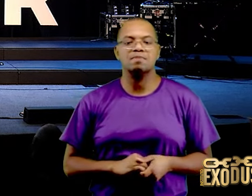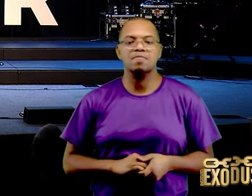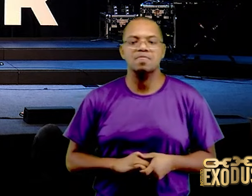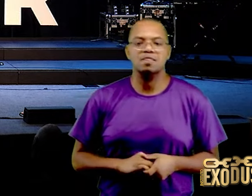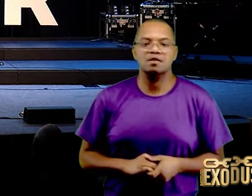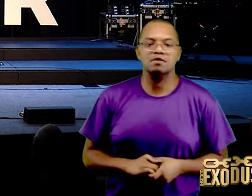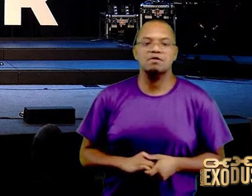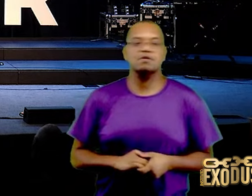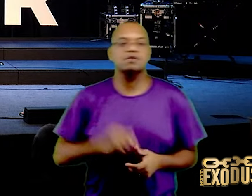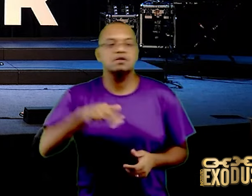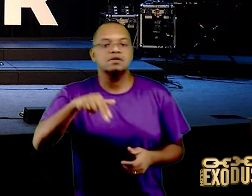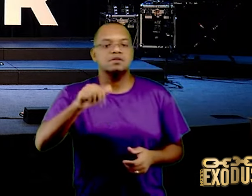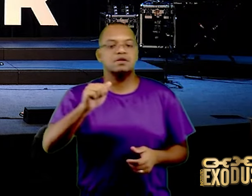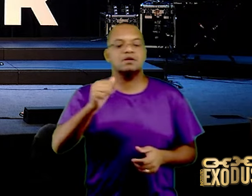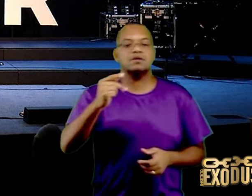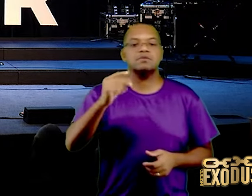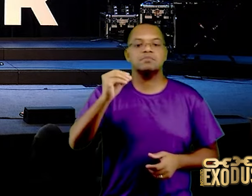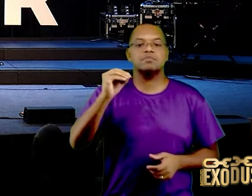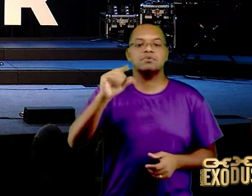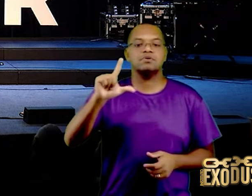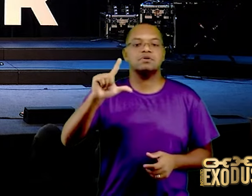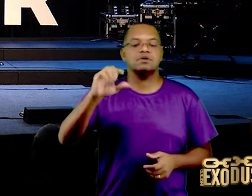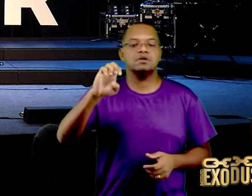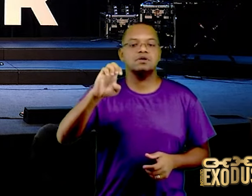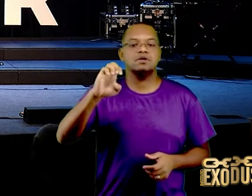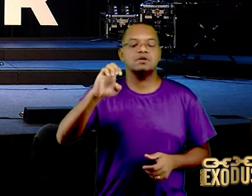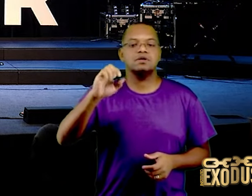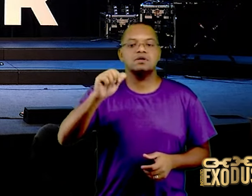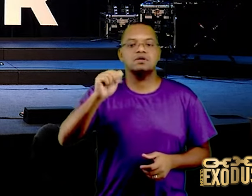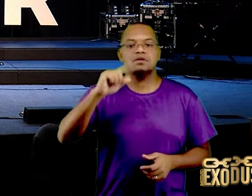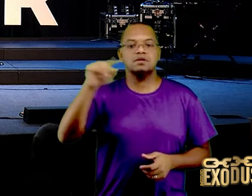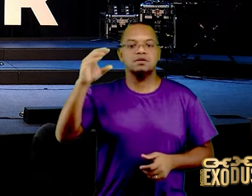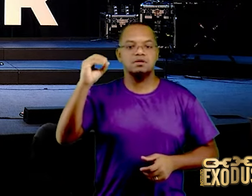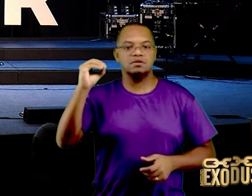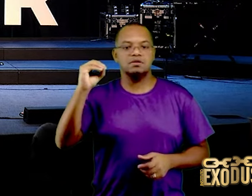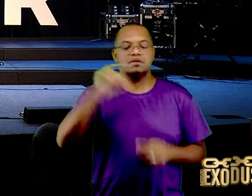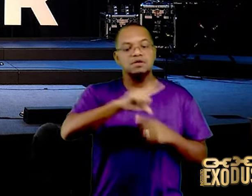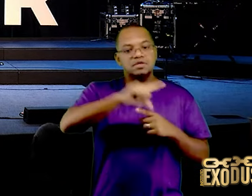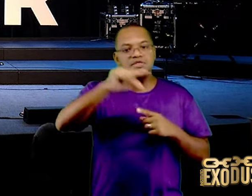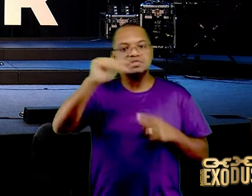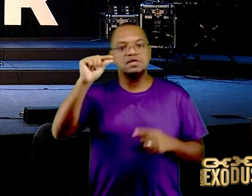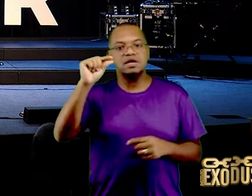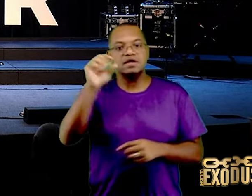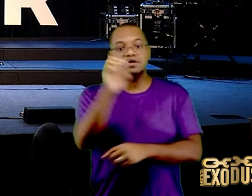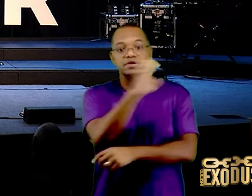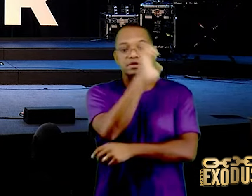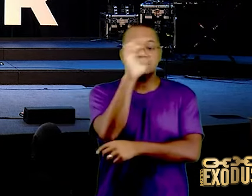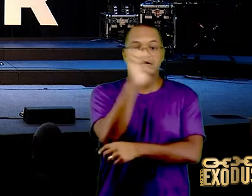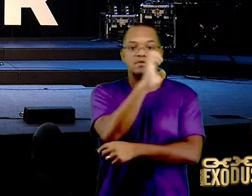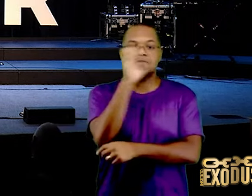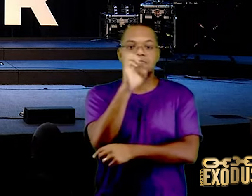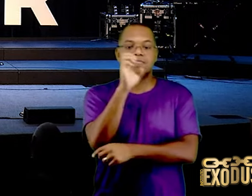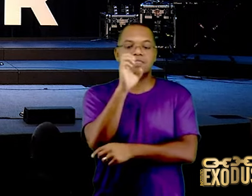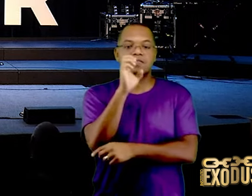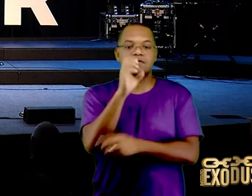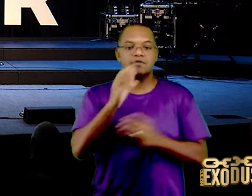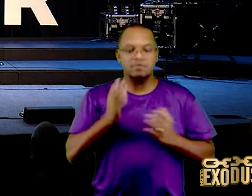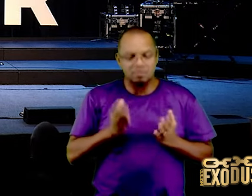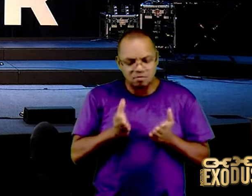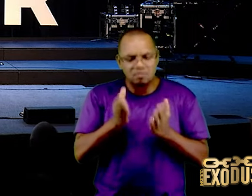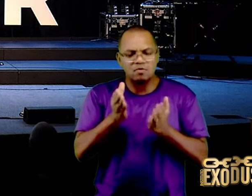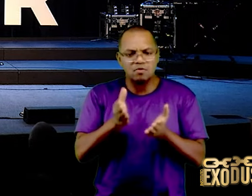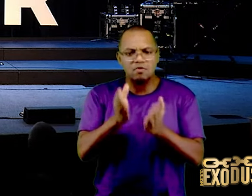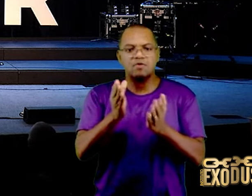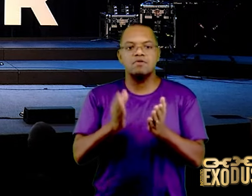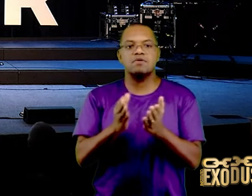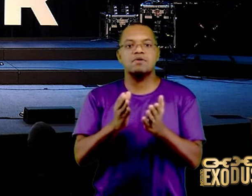Napoleão, ele sai da Europa, com seus navios, para reclamar sua posse na América do Norte,